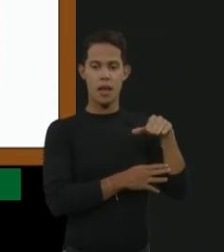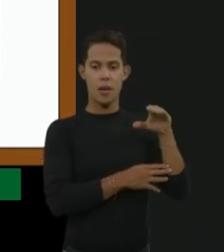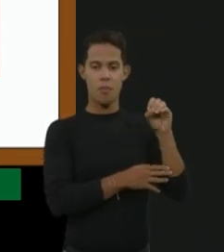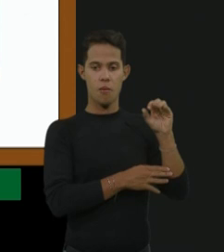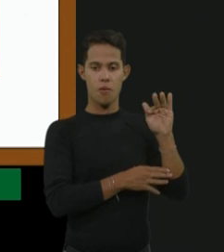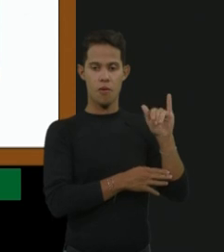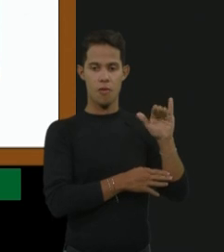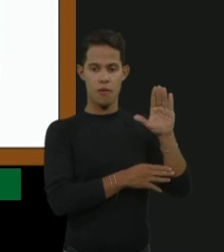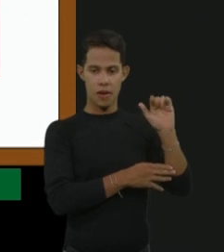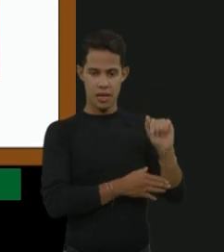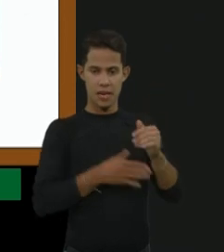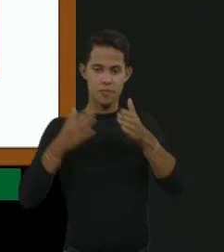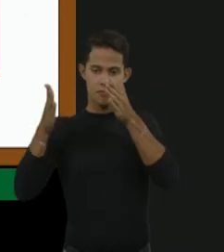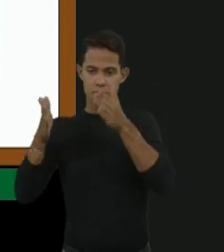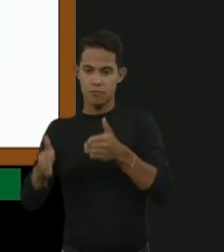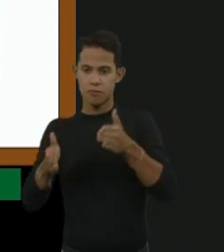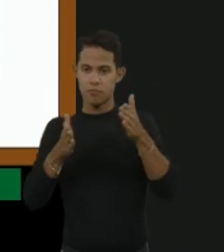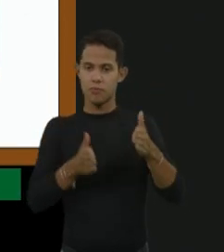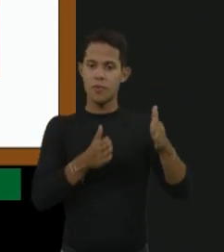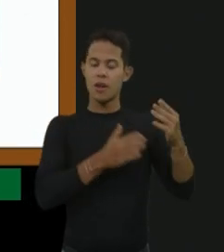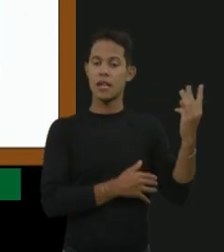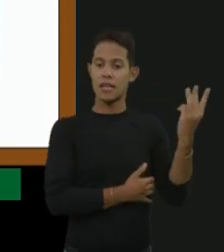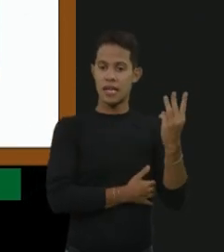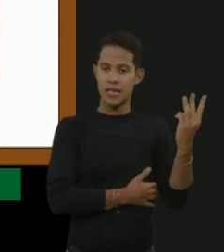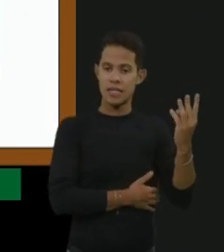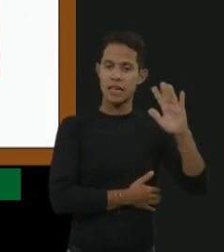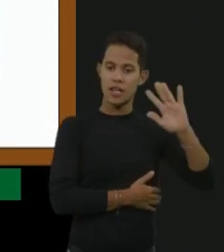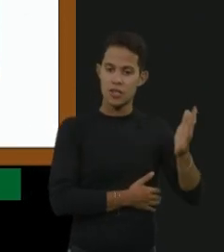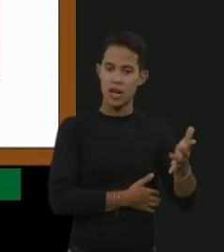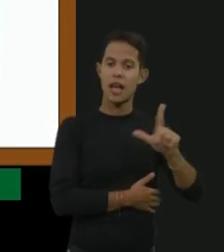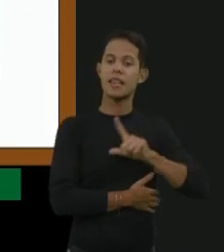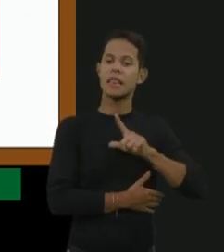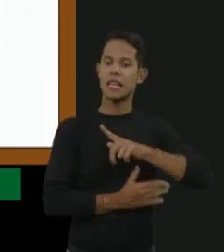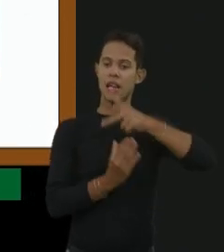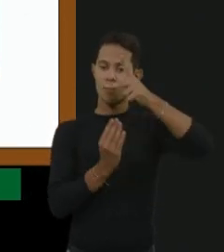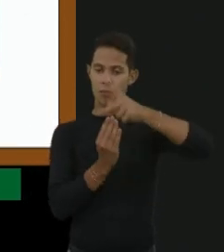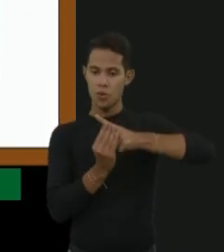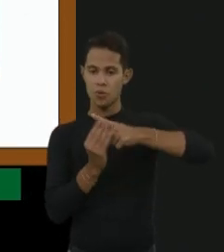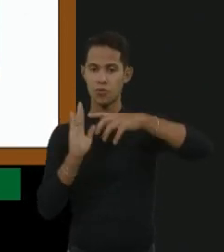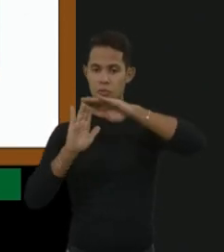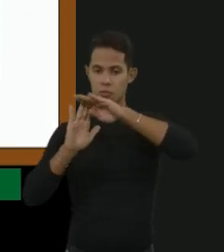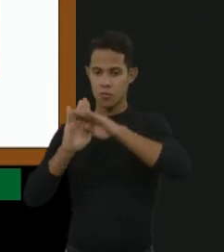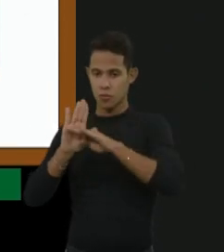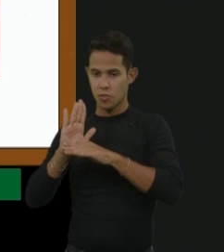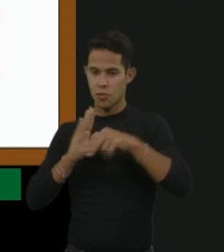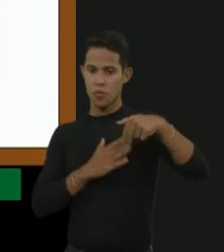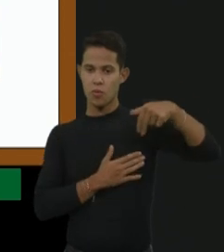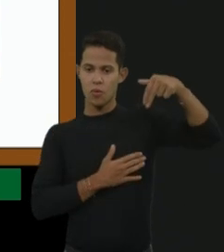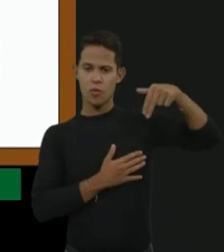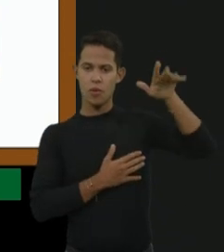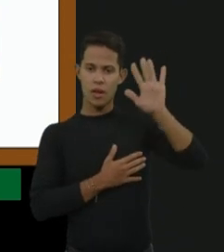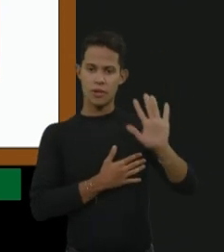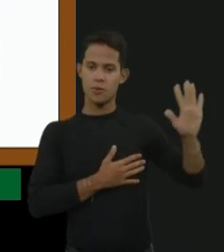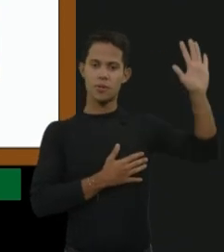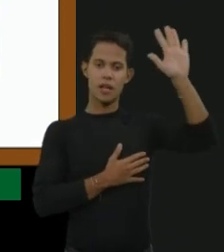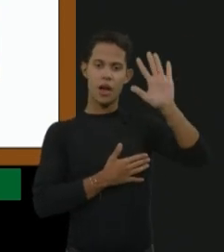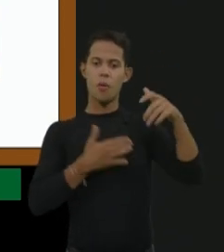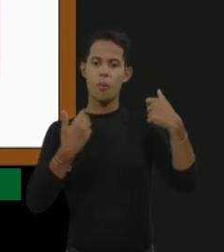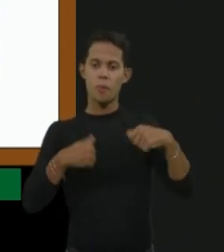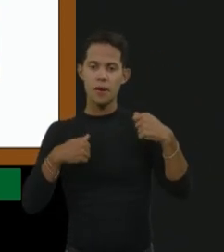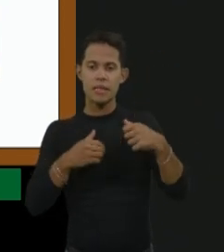edição. Então, o interessante é que tem esse protocolo nacional, e a gente tem que seguir a risca. Então,